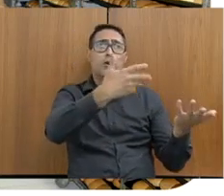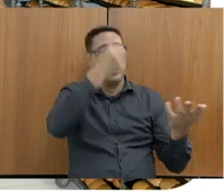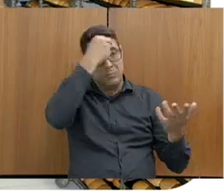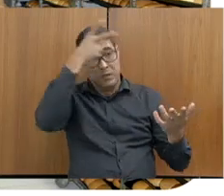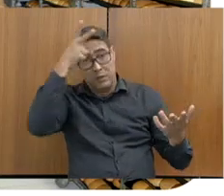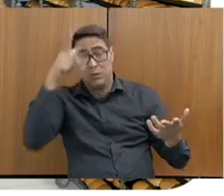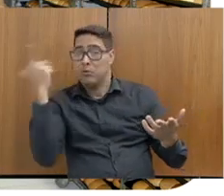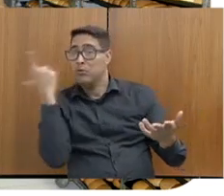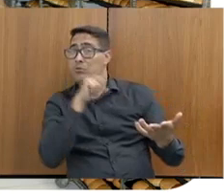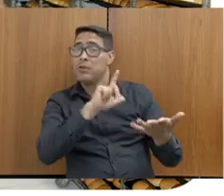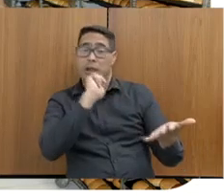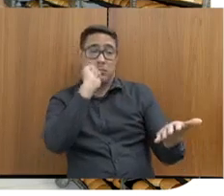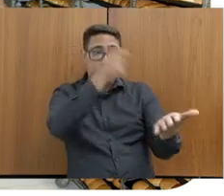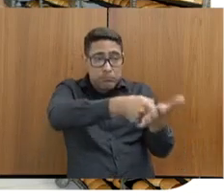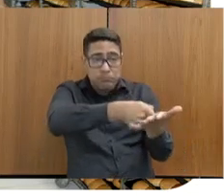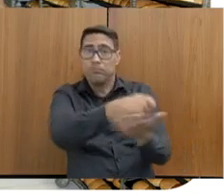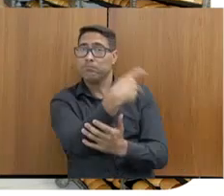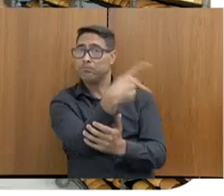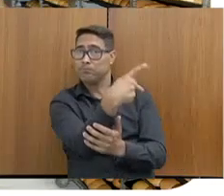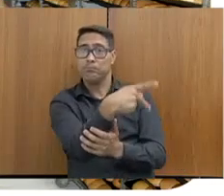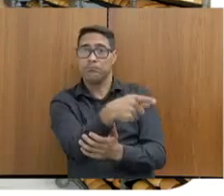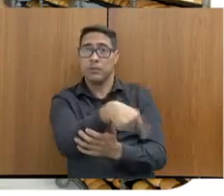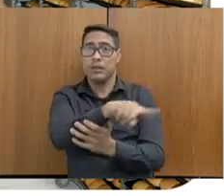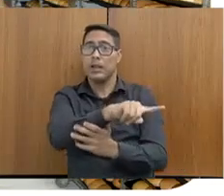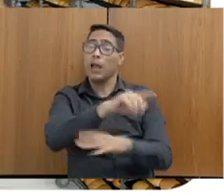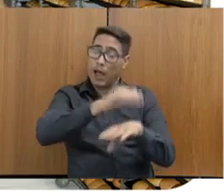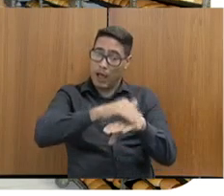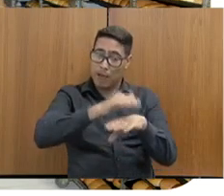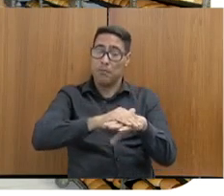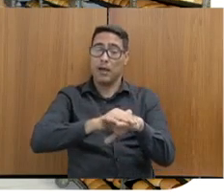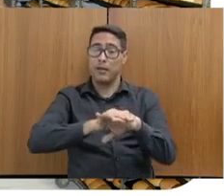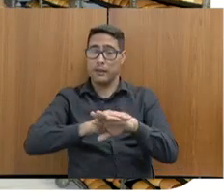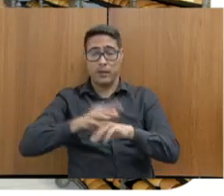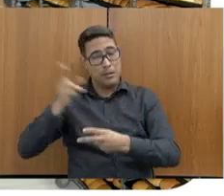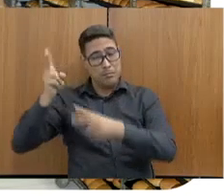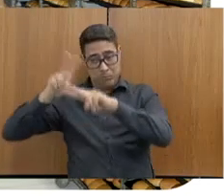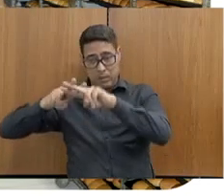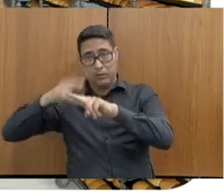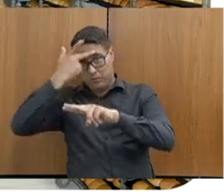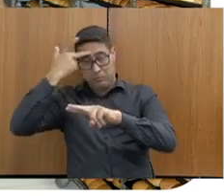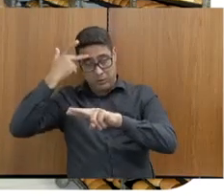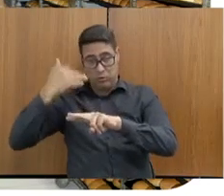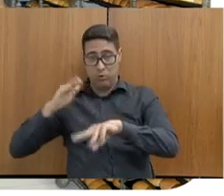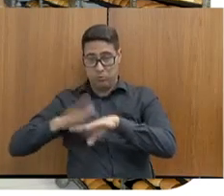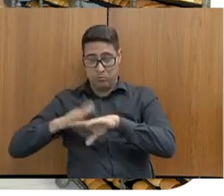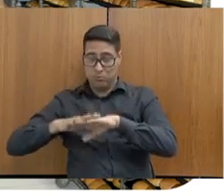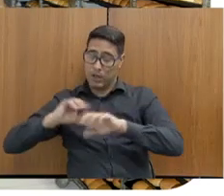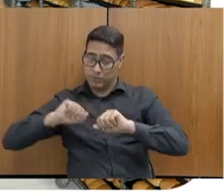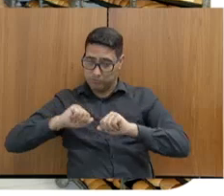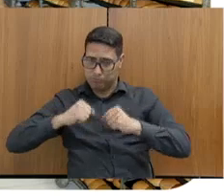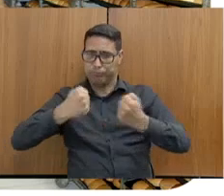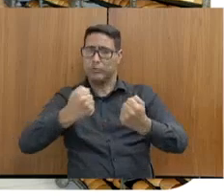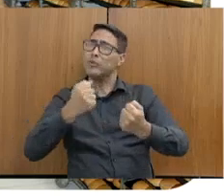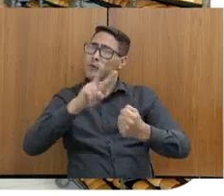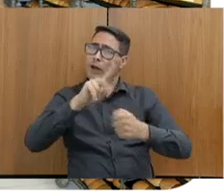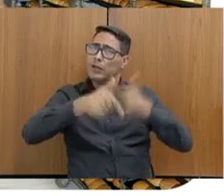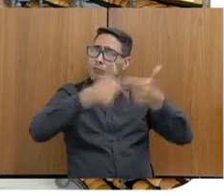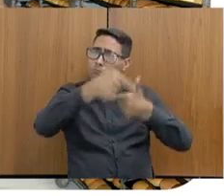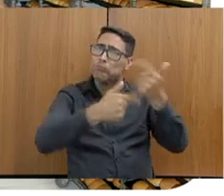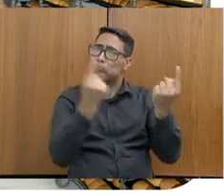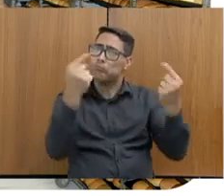trabalho é feito através de voluntariado dos próprios presos, os próprios IPLs. Isso, para nós, tem tido uma